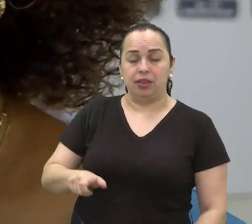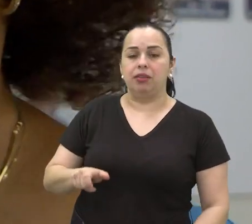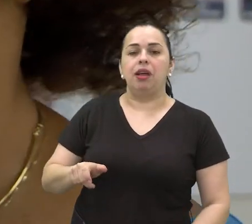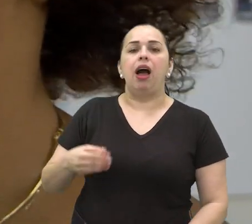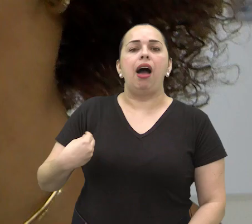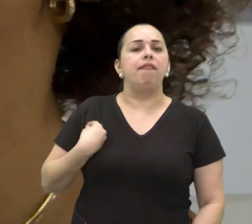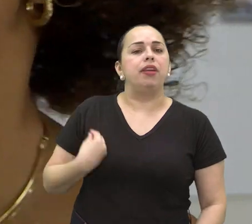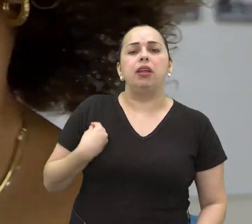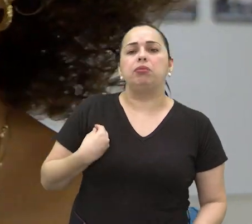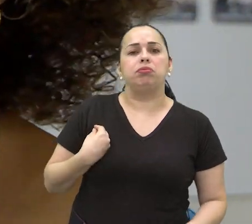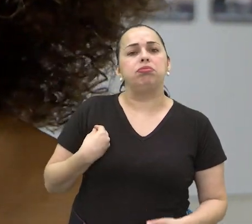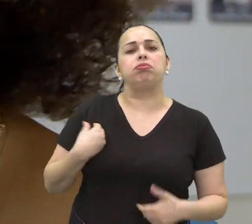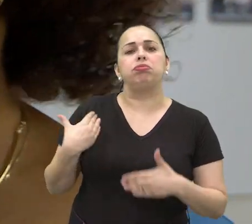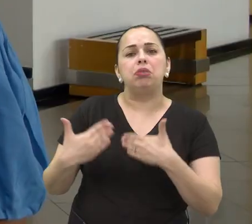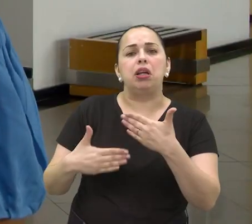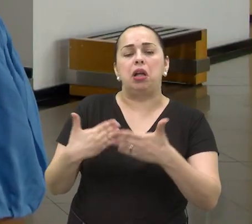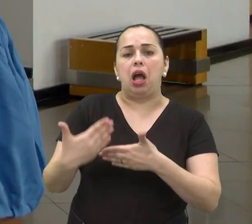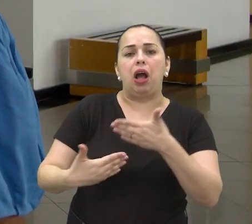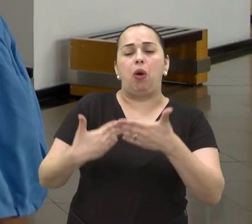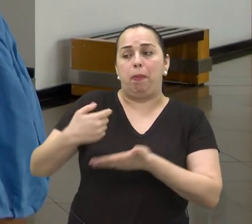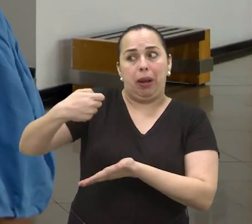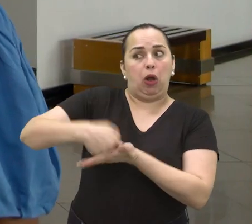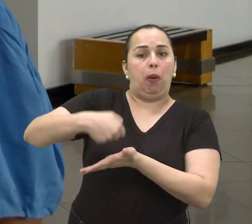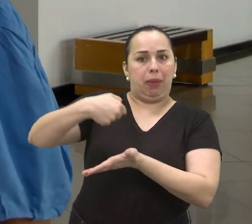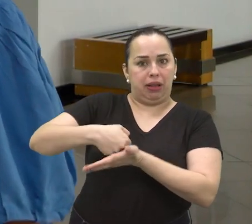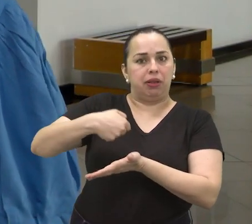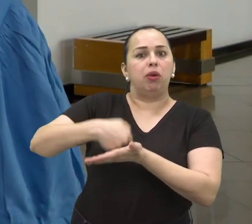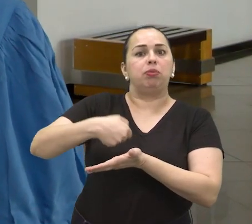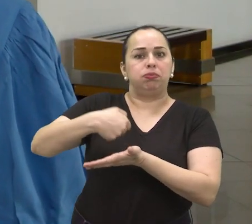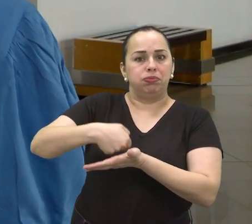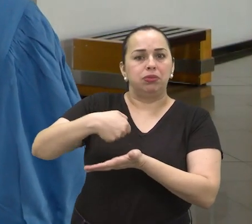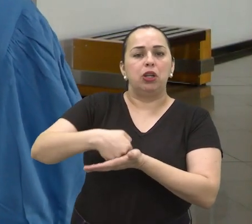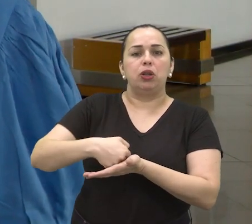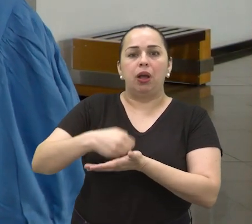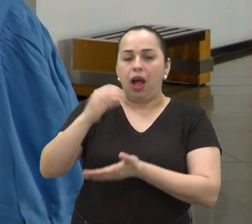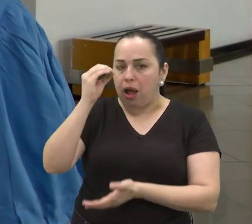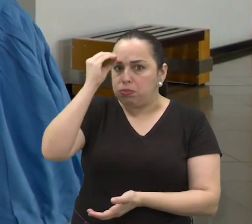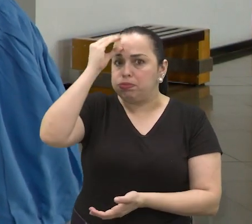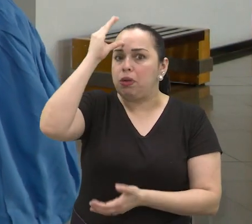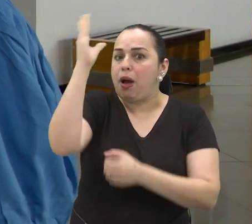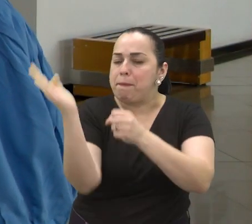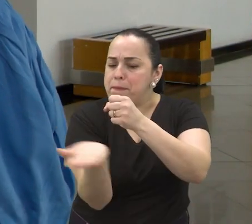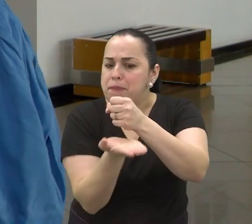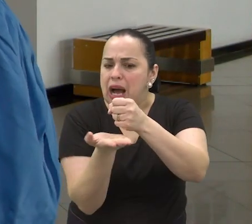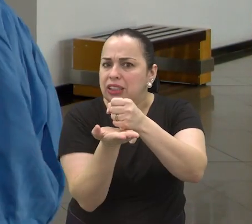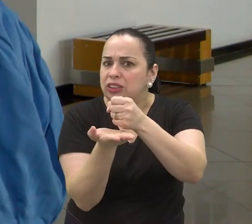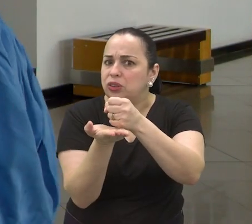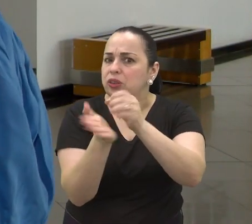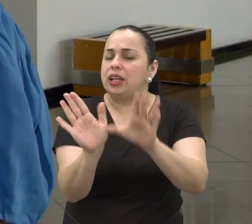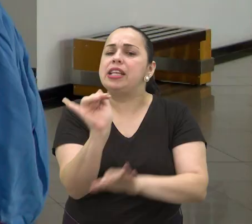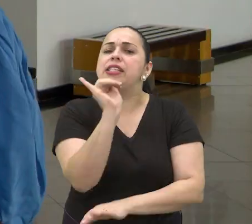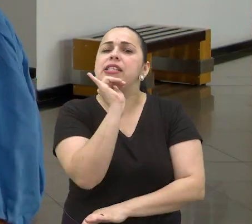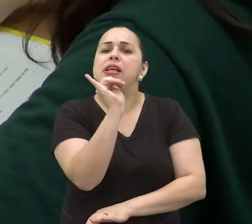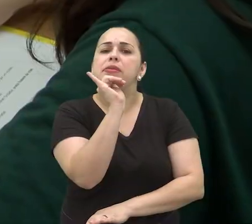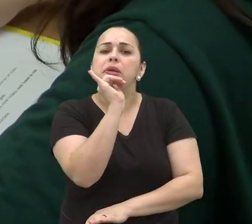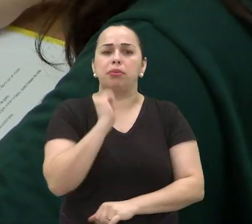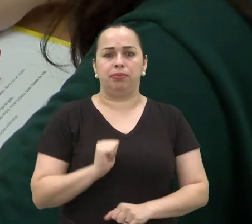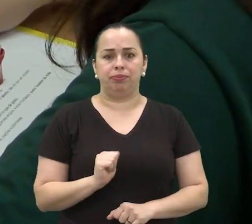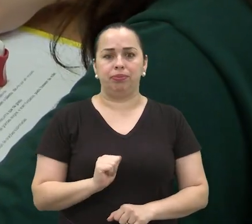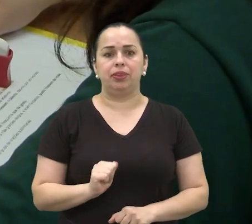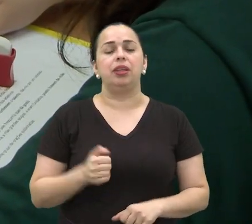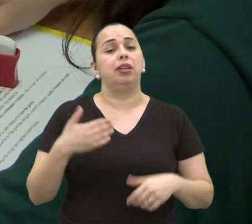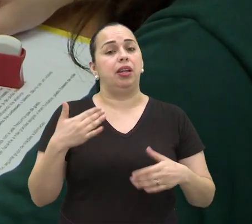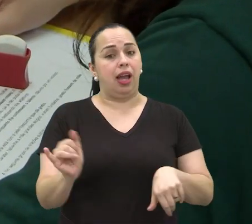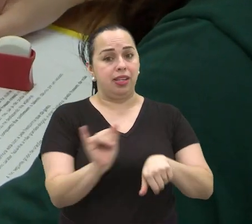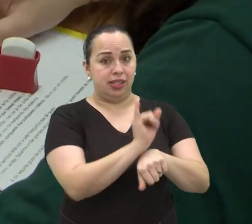mestre em educação, a vida cotidiana se tornou mais exigente quanto ao que é considerado conhecimento básico. Um exemplo